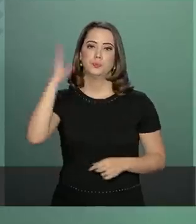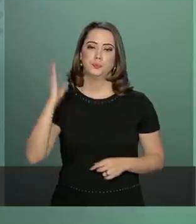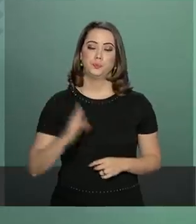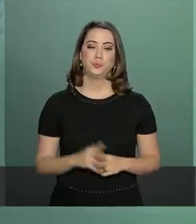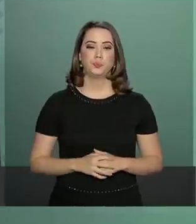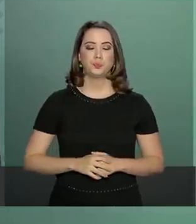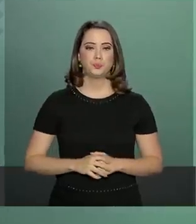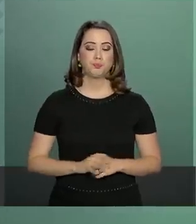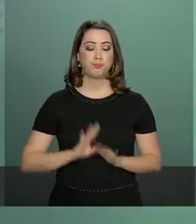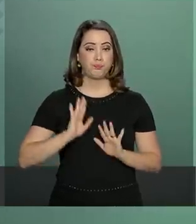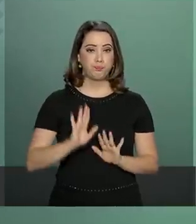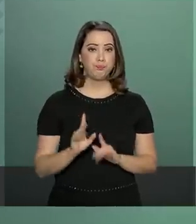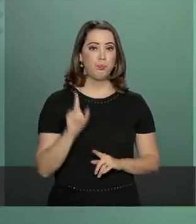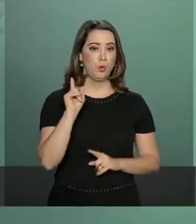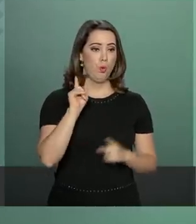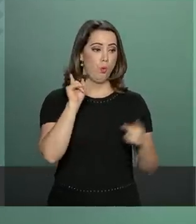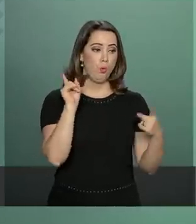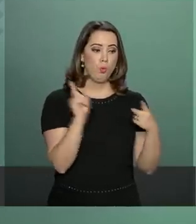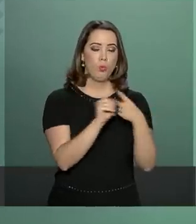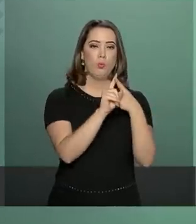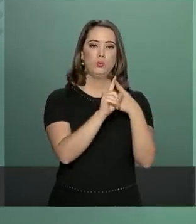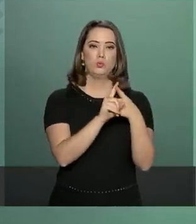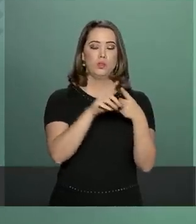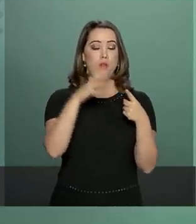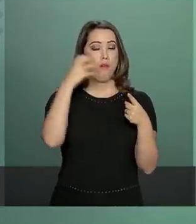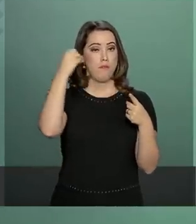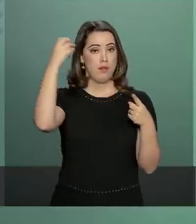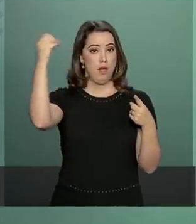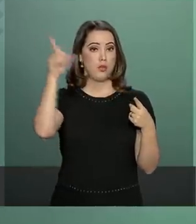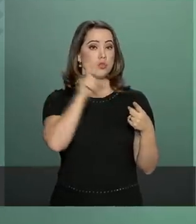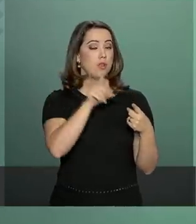Viaje aos Estados Unidos, isenção de vistos.